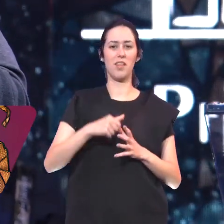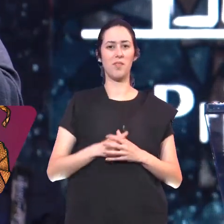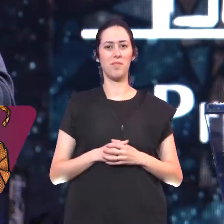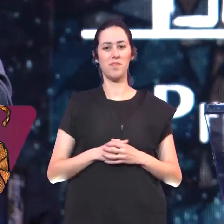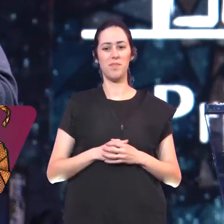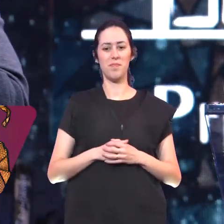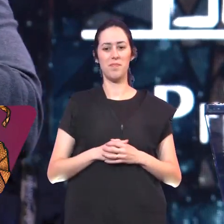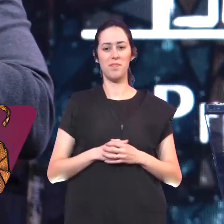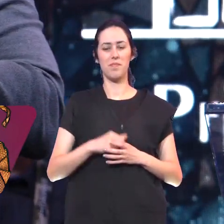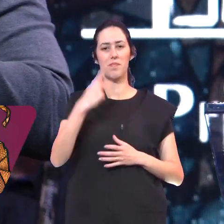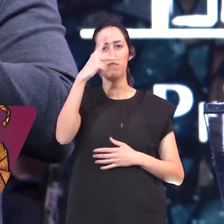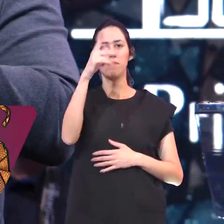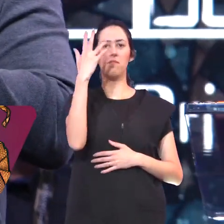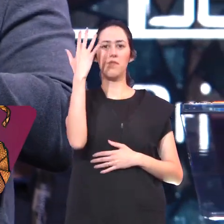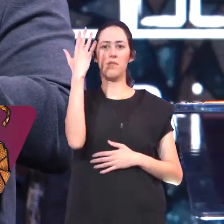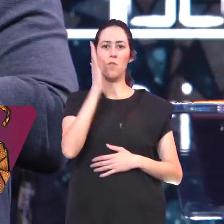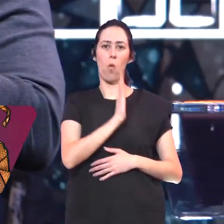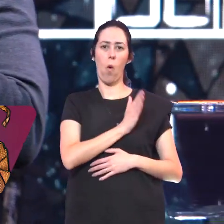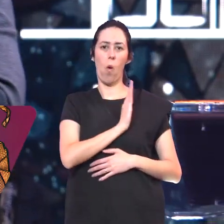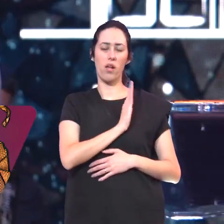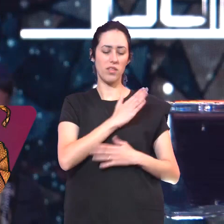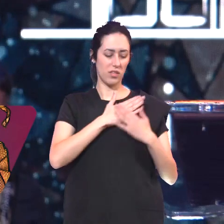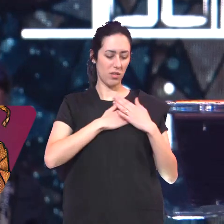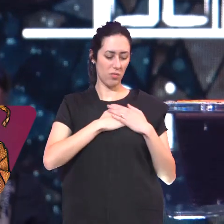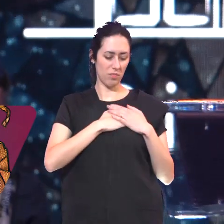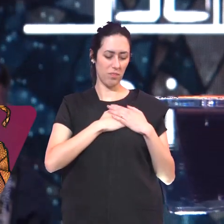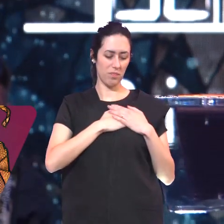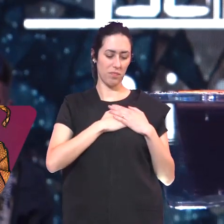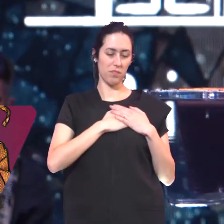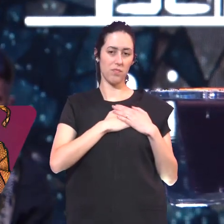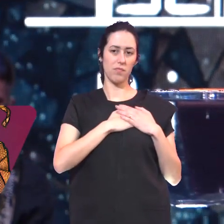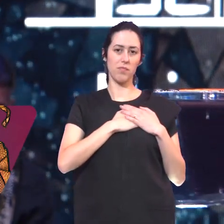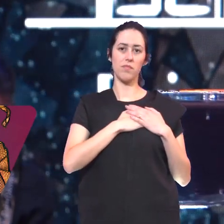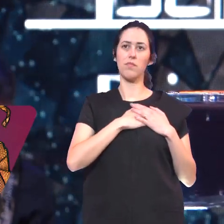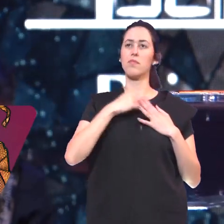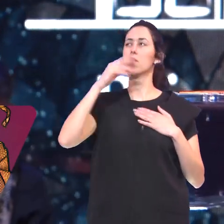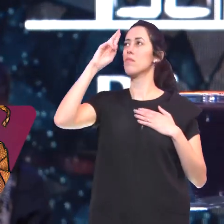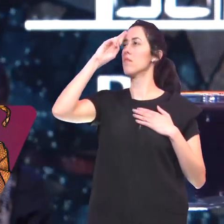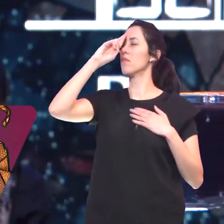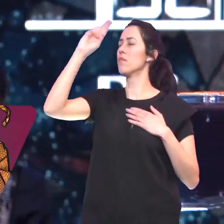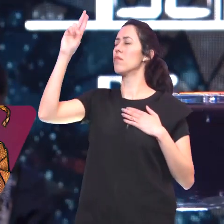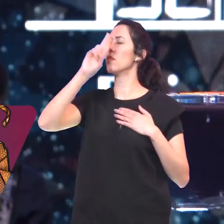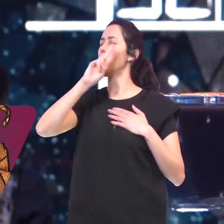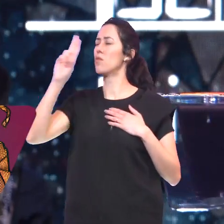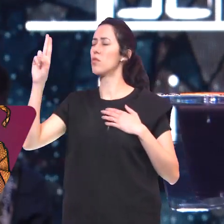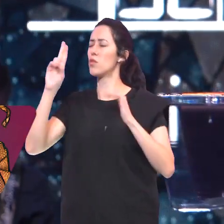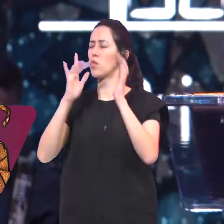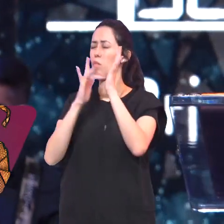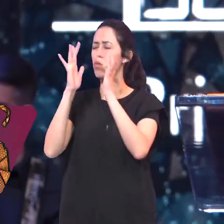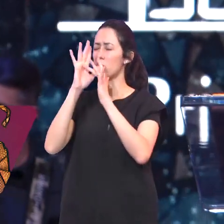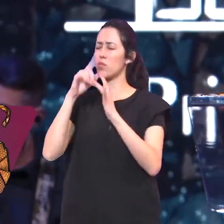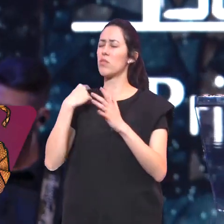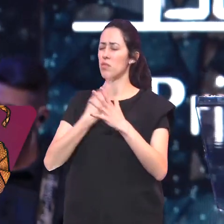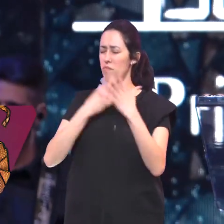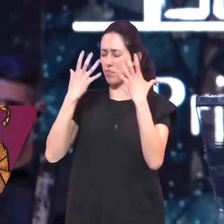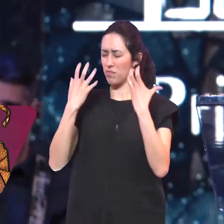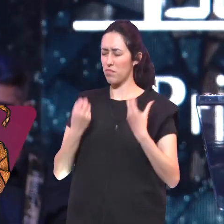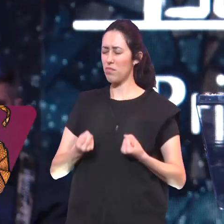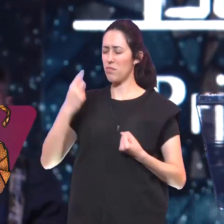Coloque a mão No seu coração Pai, em nome de Jesus Nós recebemos o teu amor